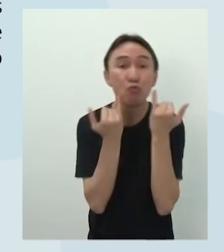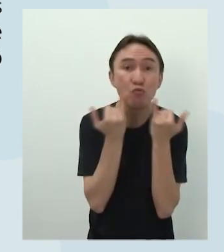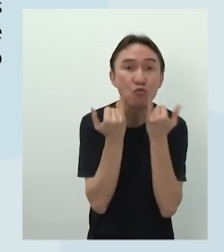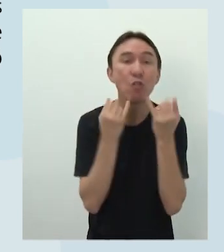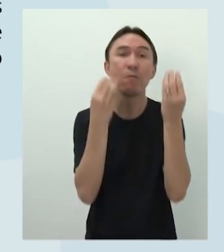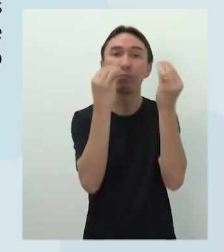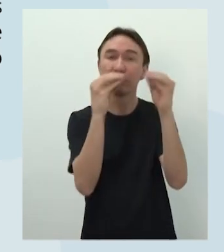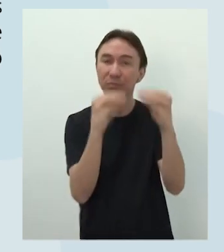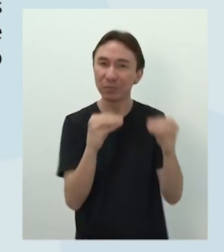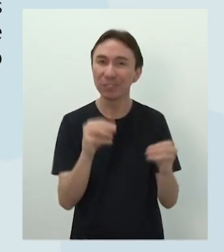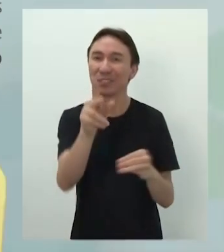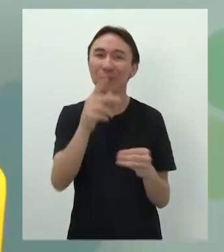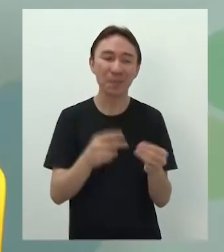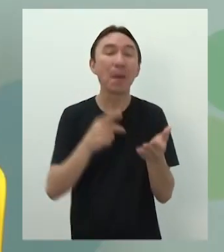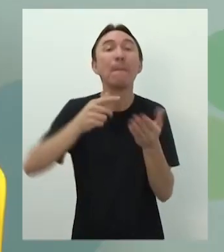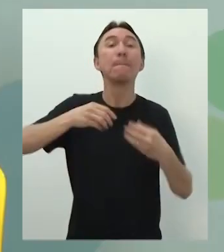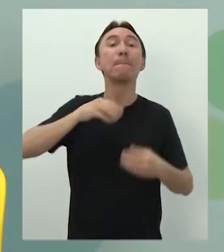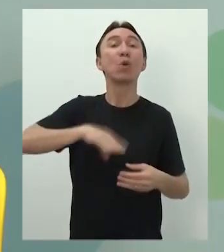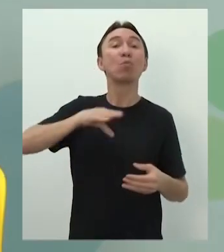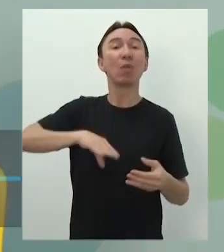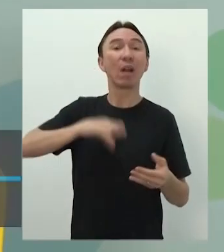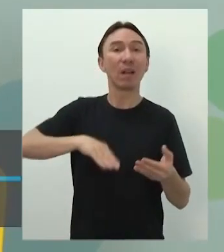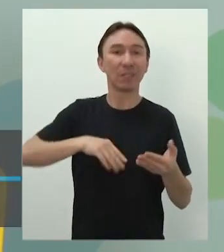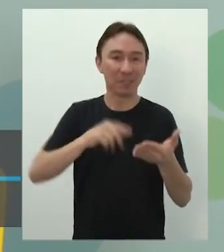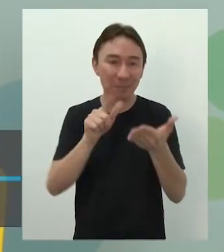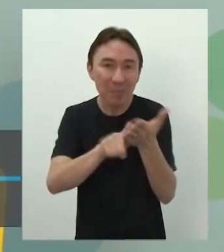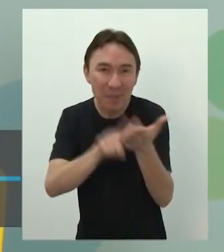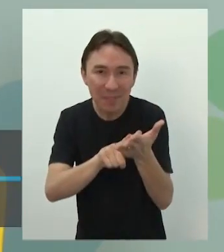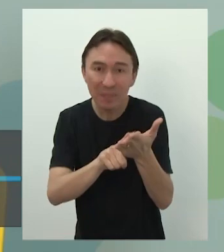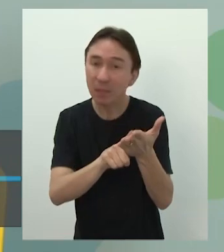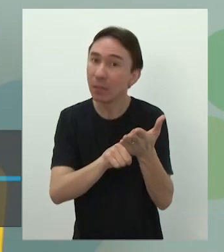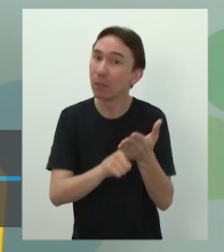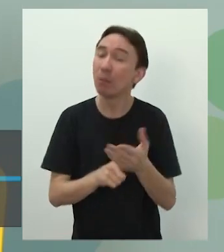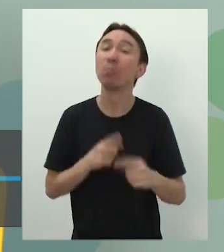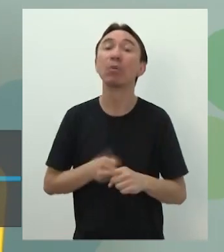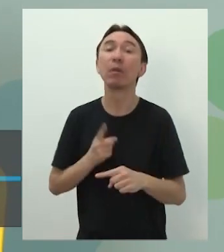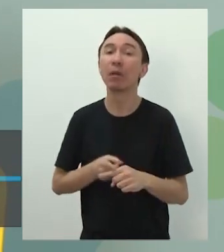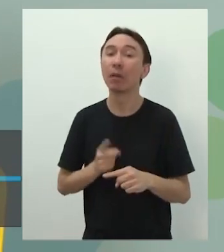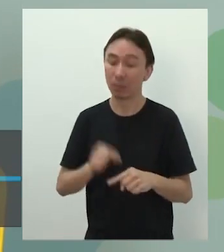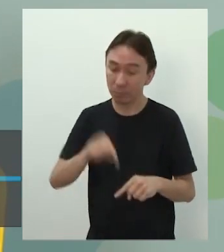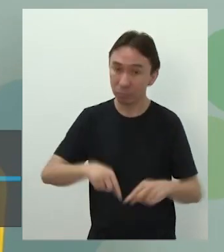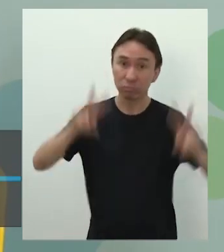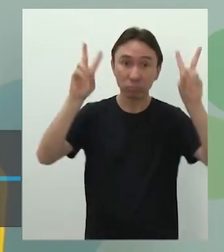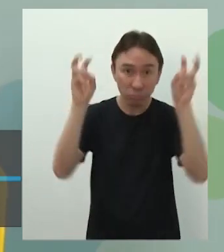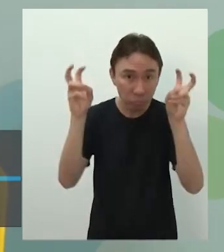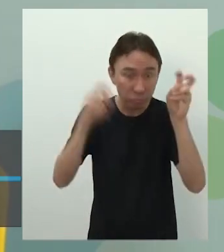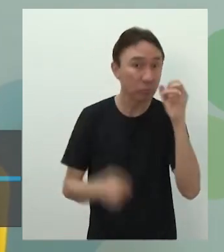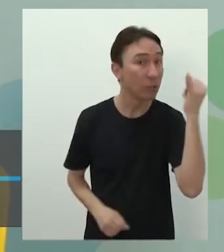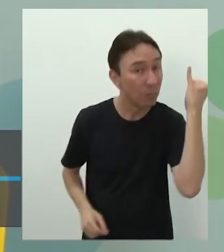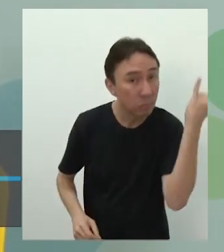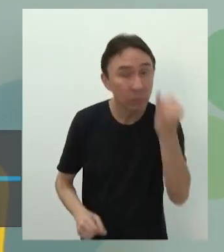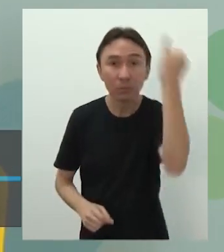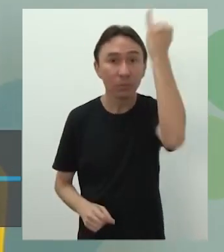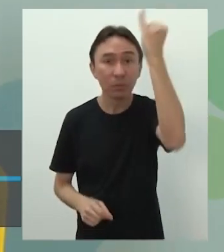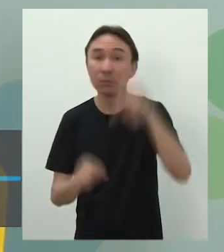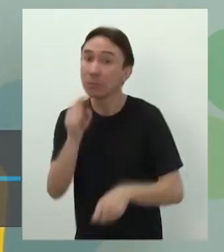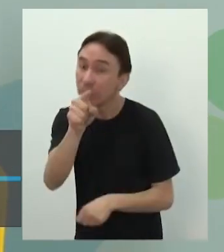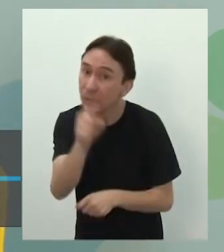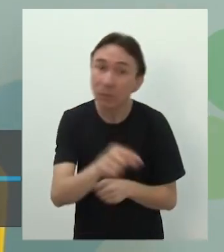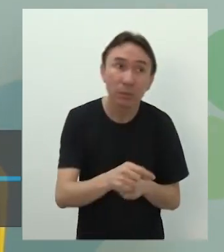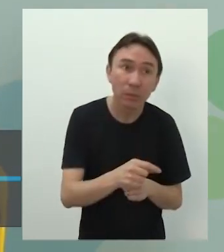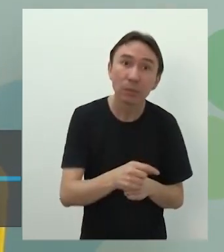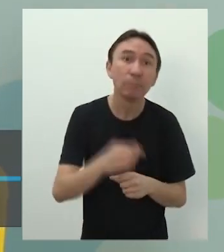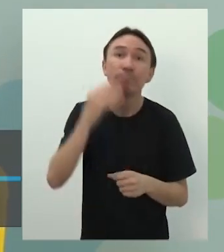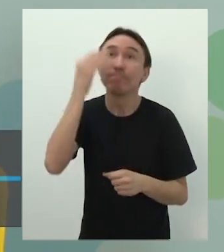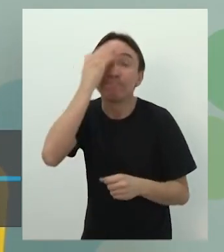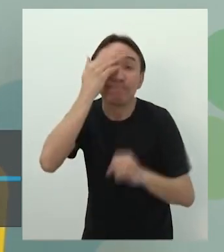português. Por quê? Presta atenção pra mim. Esse assunto é de extrema importância. Você precisa sabê-lo. E aí que tal